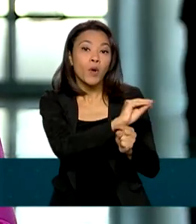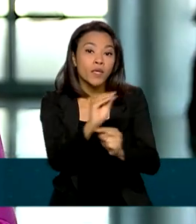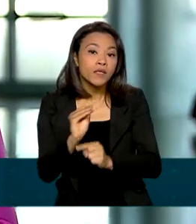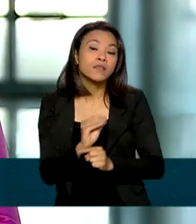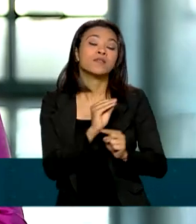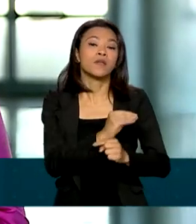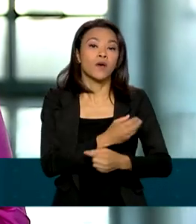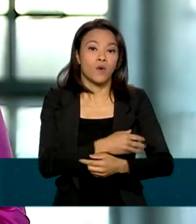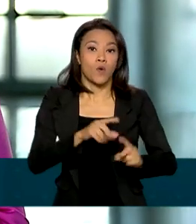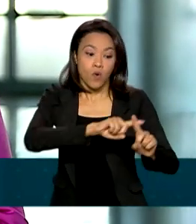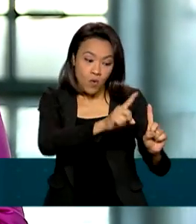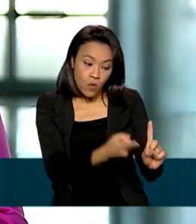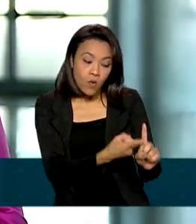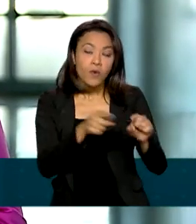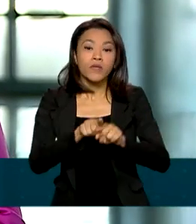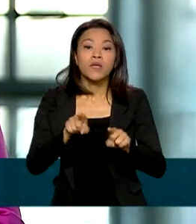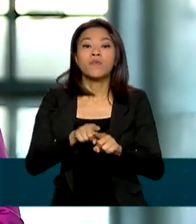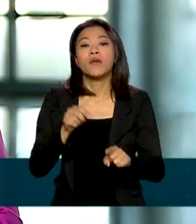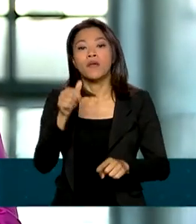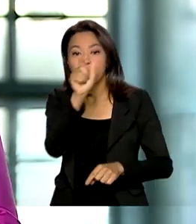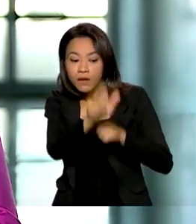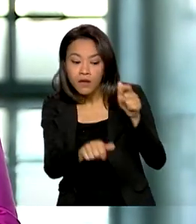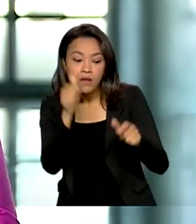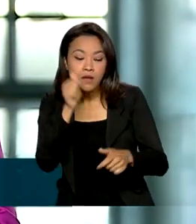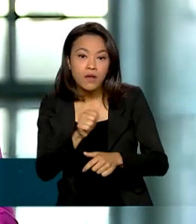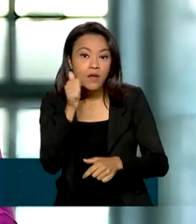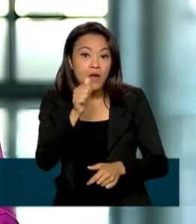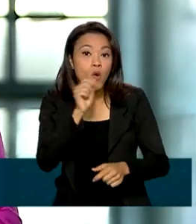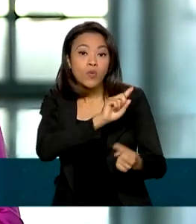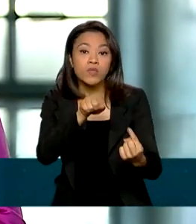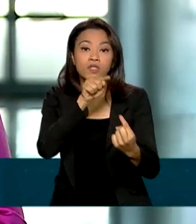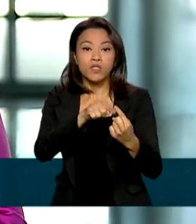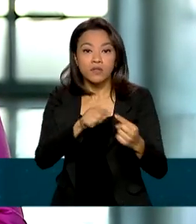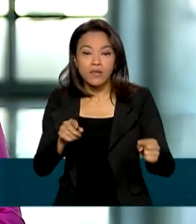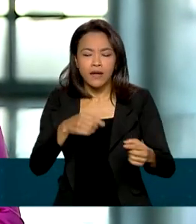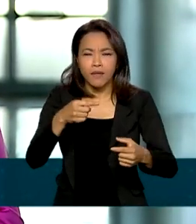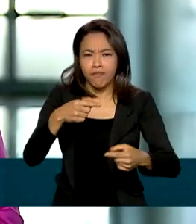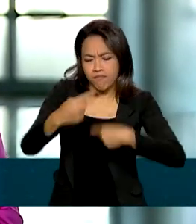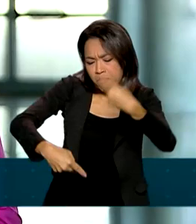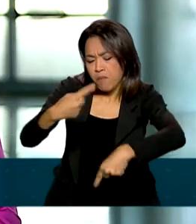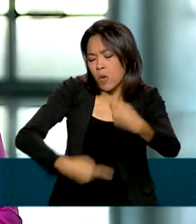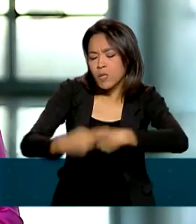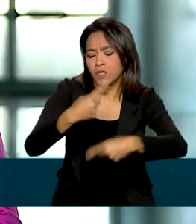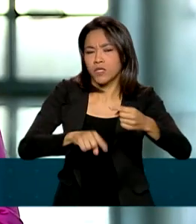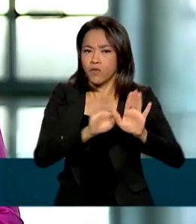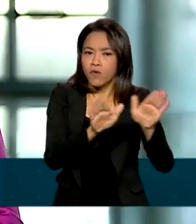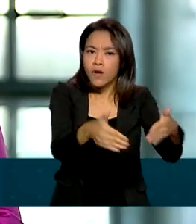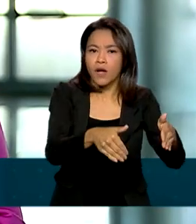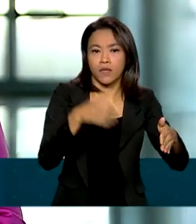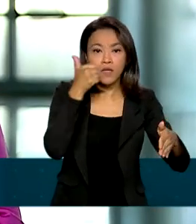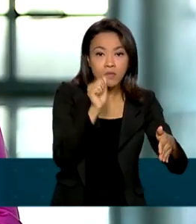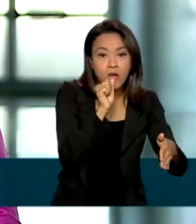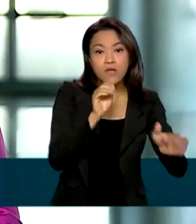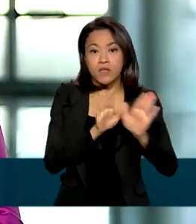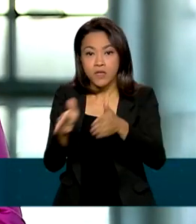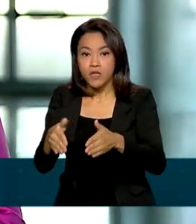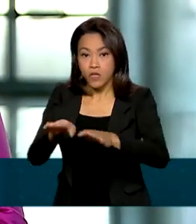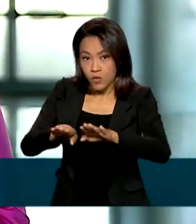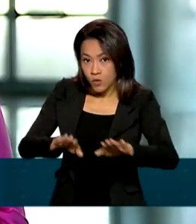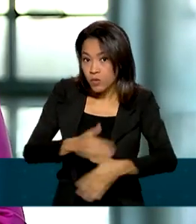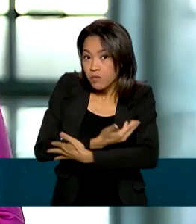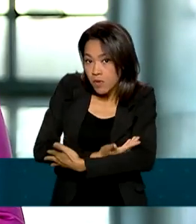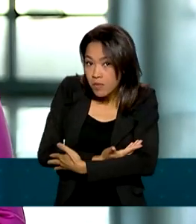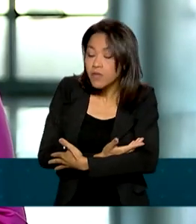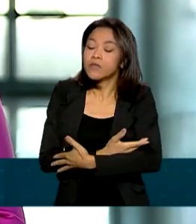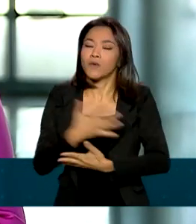à maternidade. A ideia do programa é desenvolver políticas públicas para as mães e os bebês, com promoção de ações de saúde